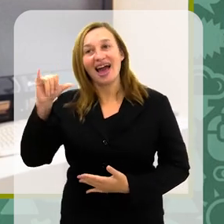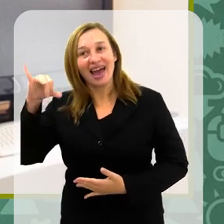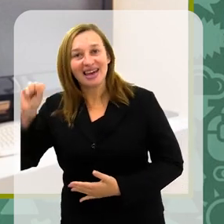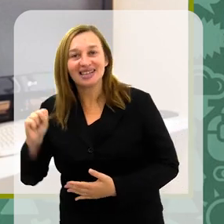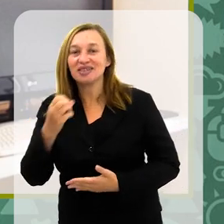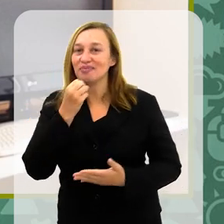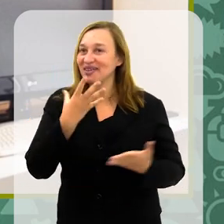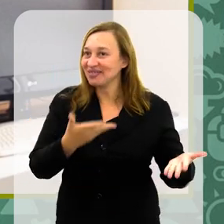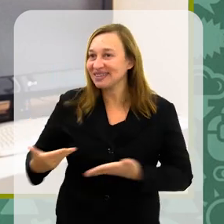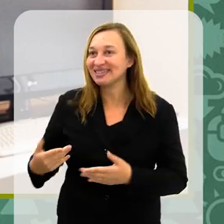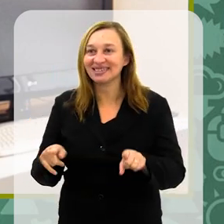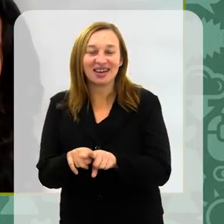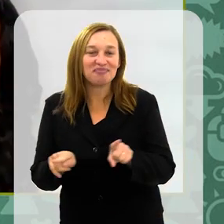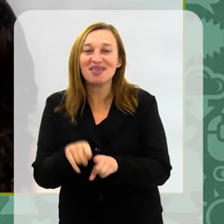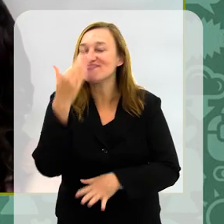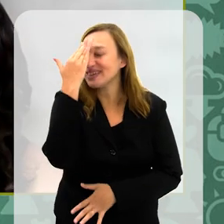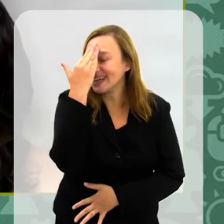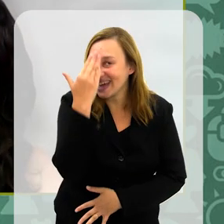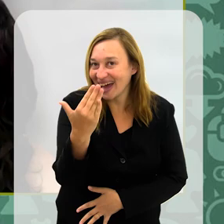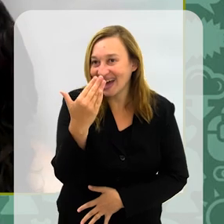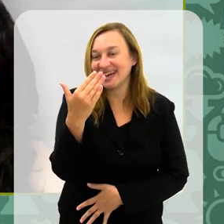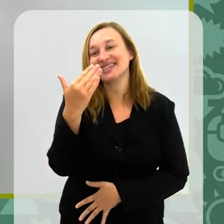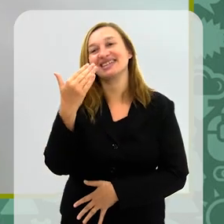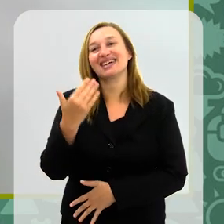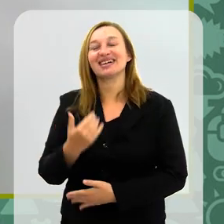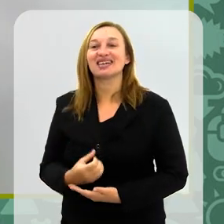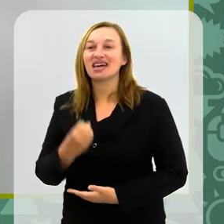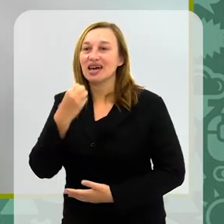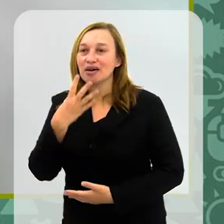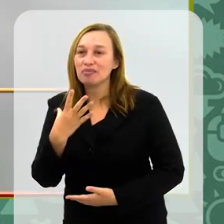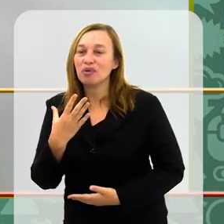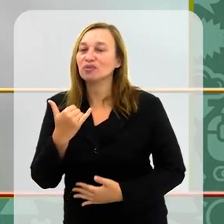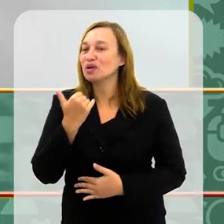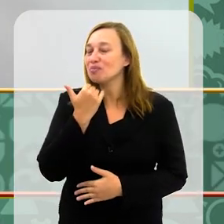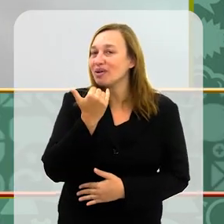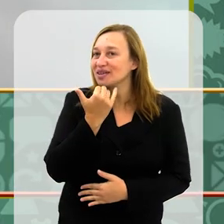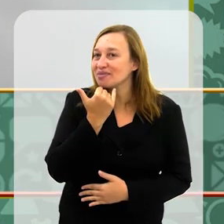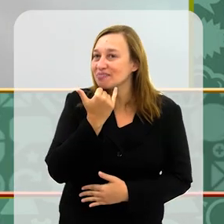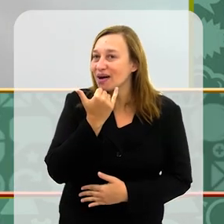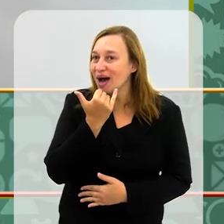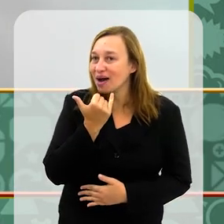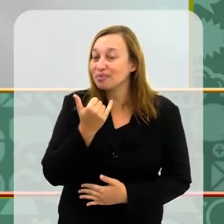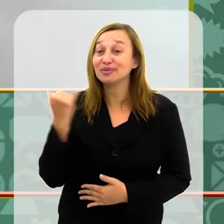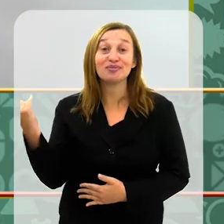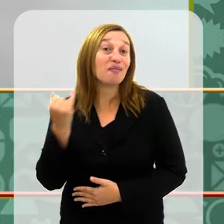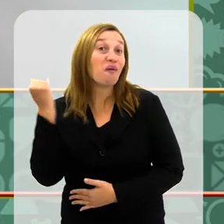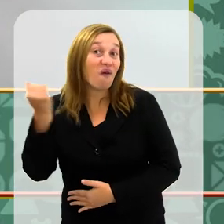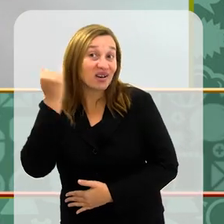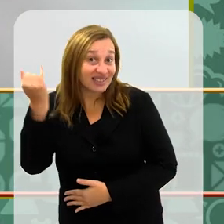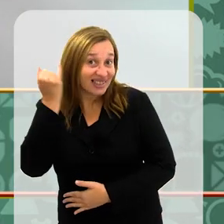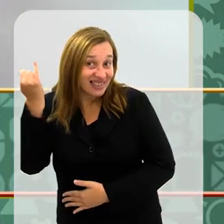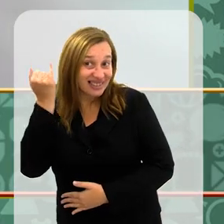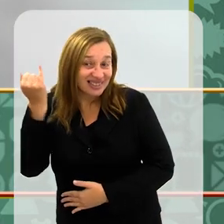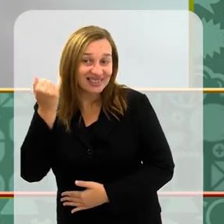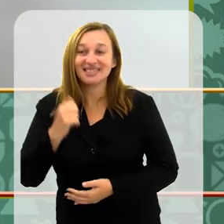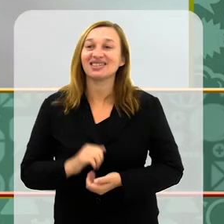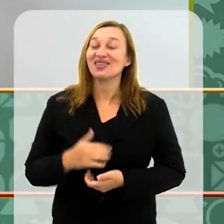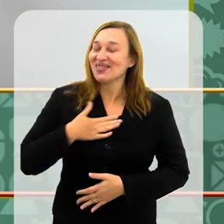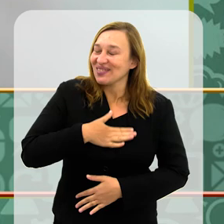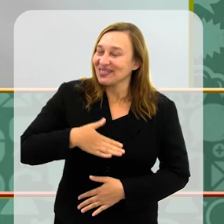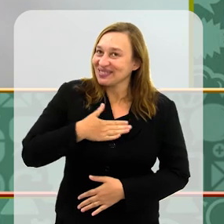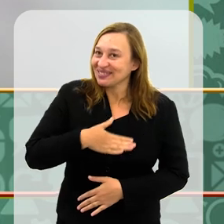Laís, seja muito bem-vinda também. Obrigada. Muito bom estar participando desse bate-papo, até que é um bate-papo bem importante na temática.